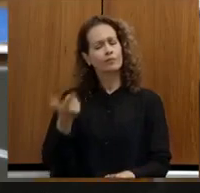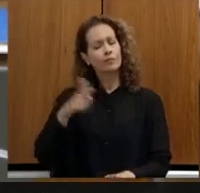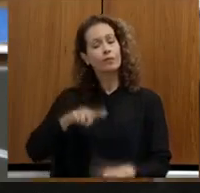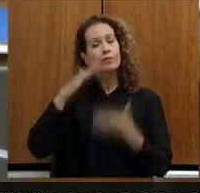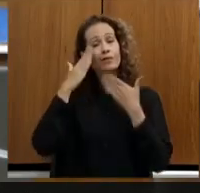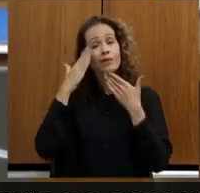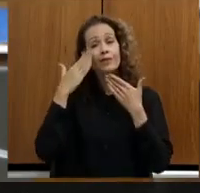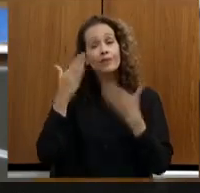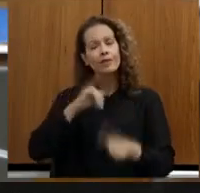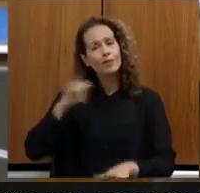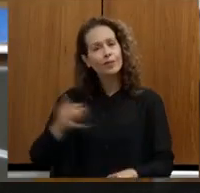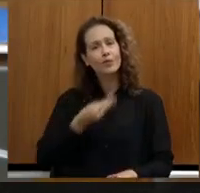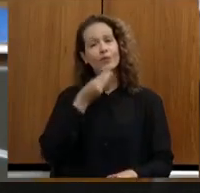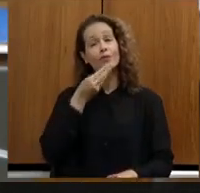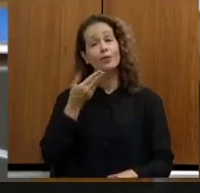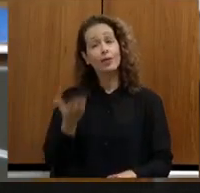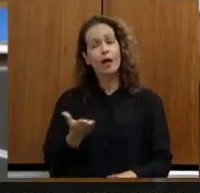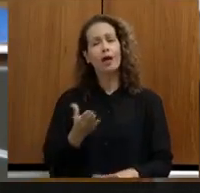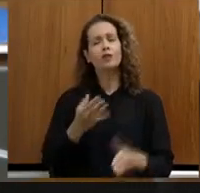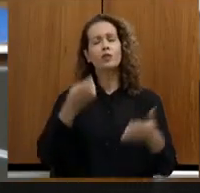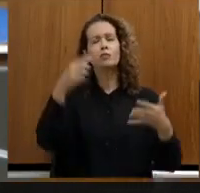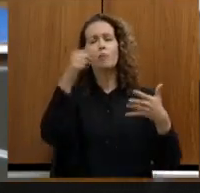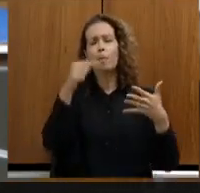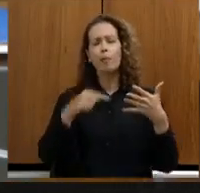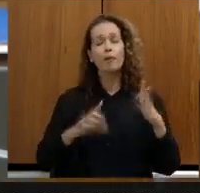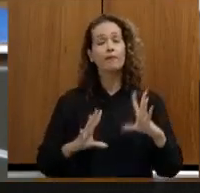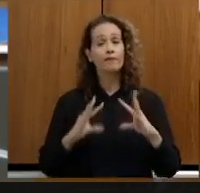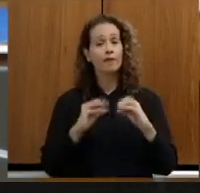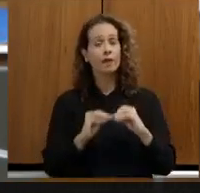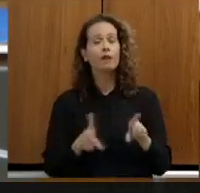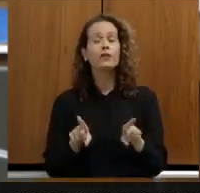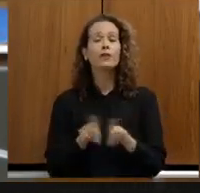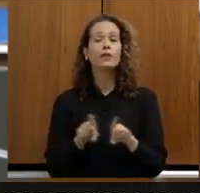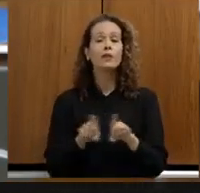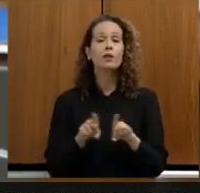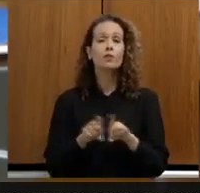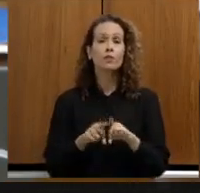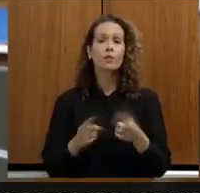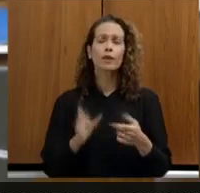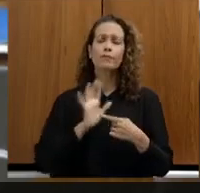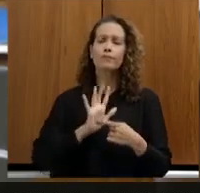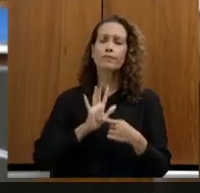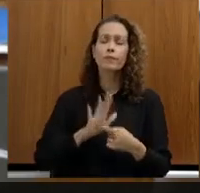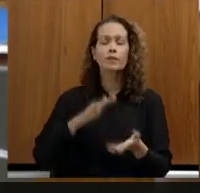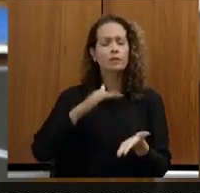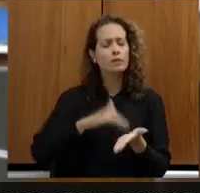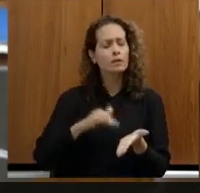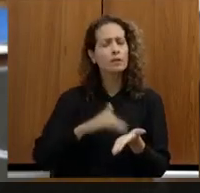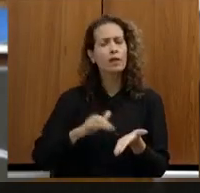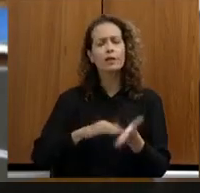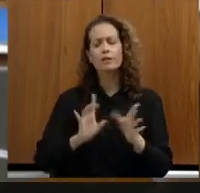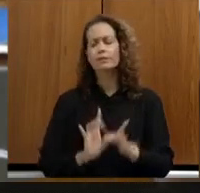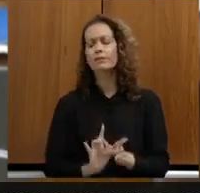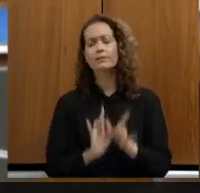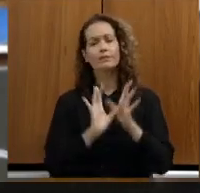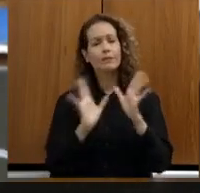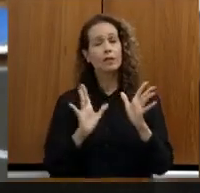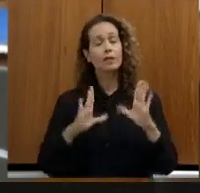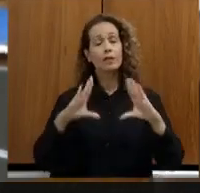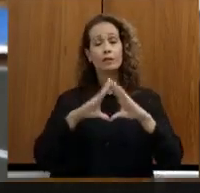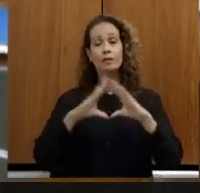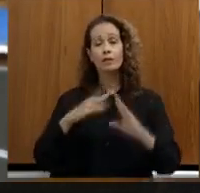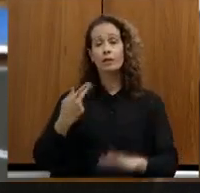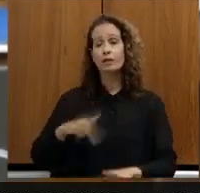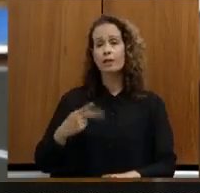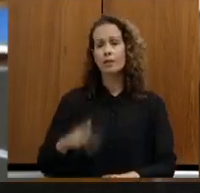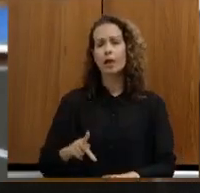agradecer a oportunidade dessas considerações finais e colocar sempre a secretaria à disposição dessa assembleia para